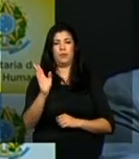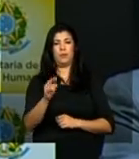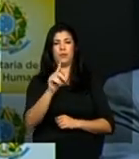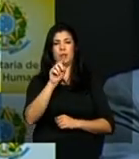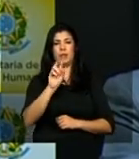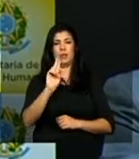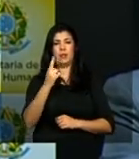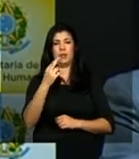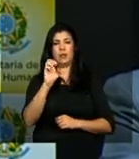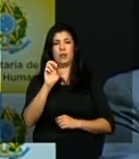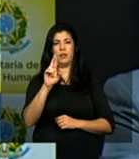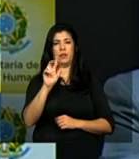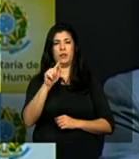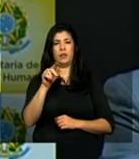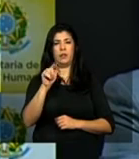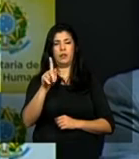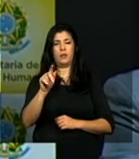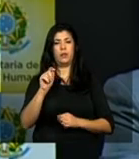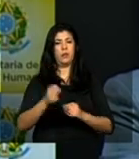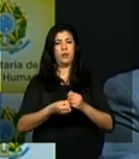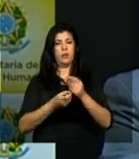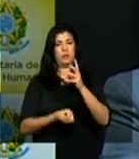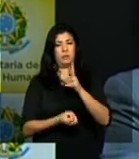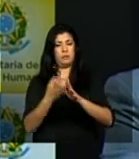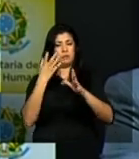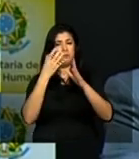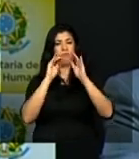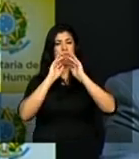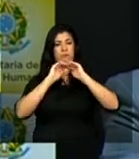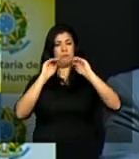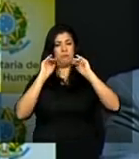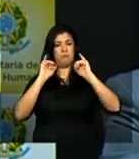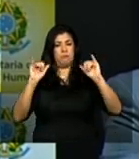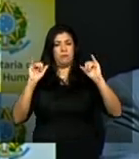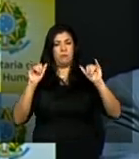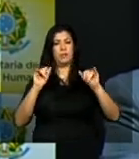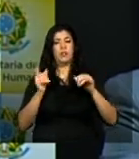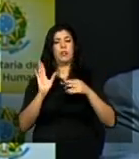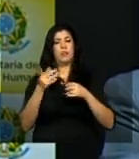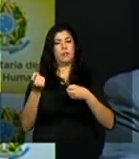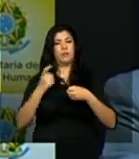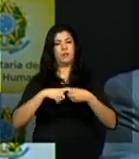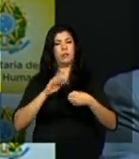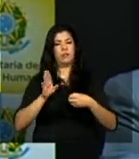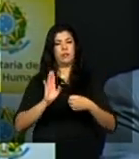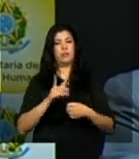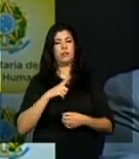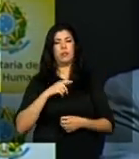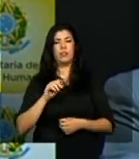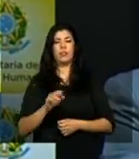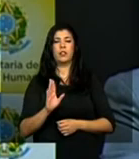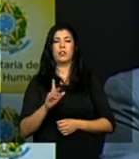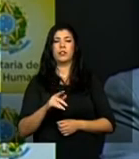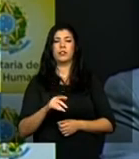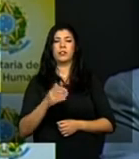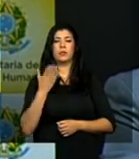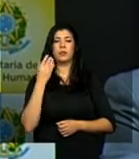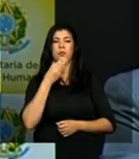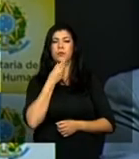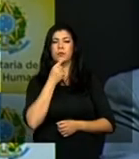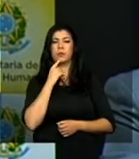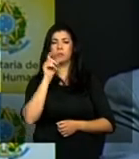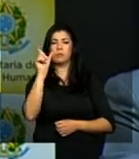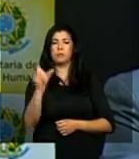para não deixar como Walter Benjamin dizia que o passado